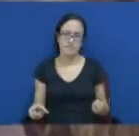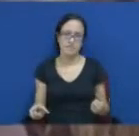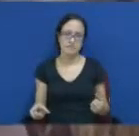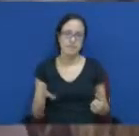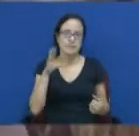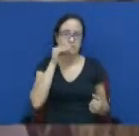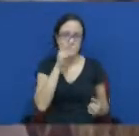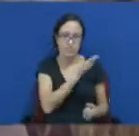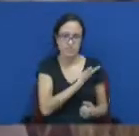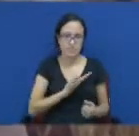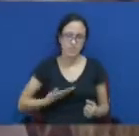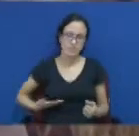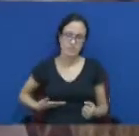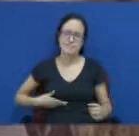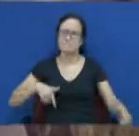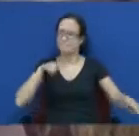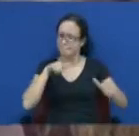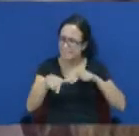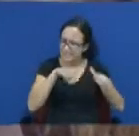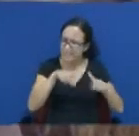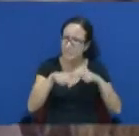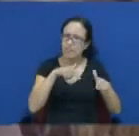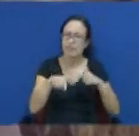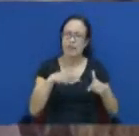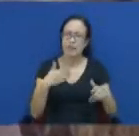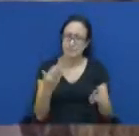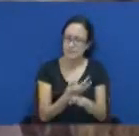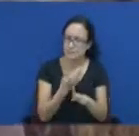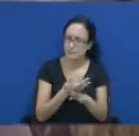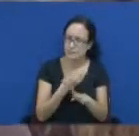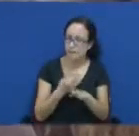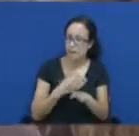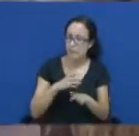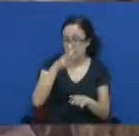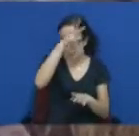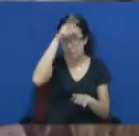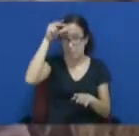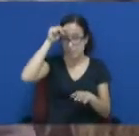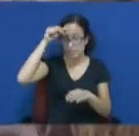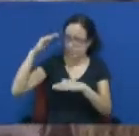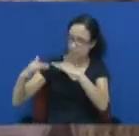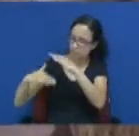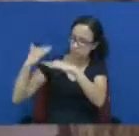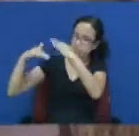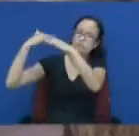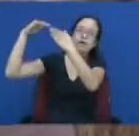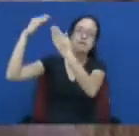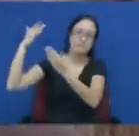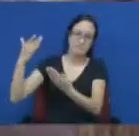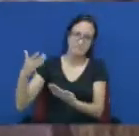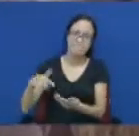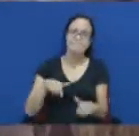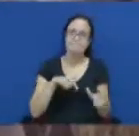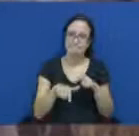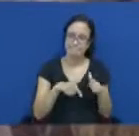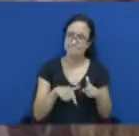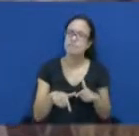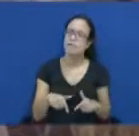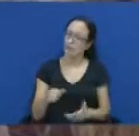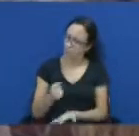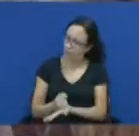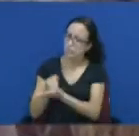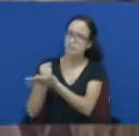fato a prefeitura ande e caminhe então o meu amplo geral e